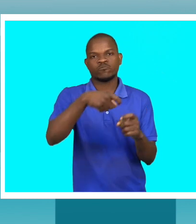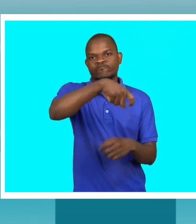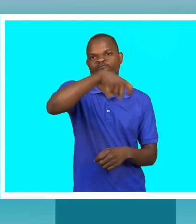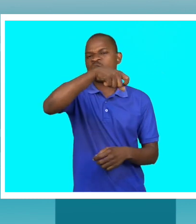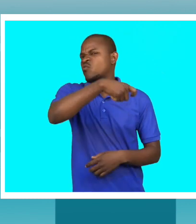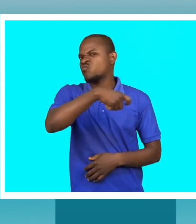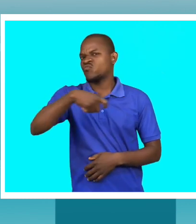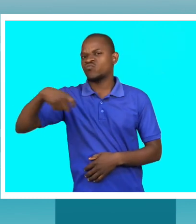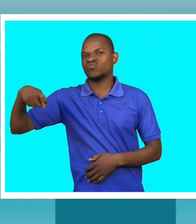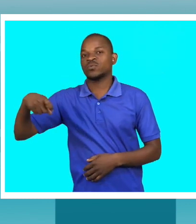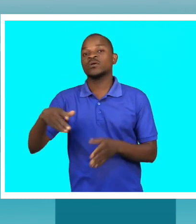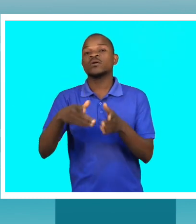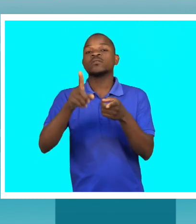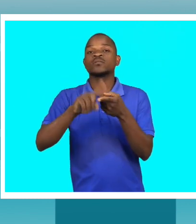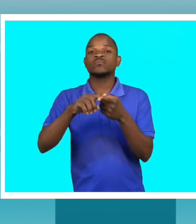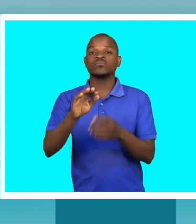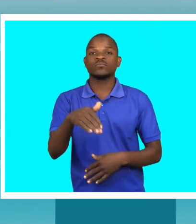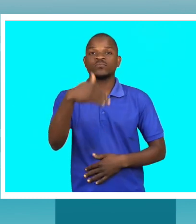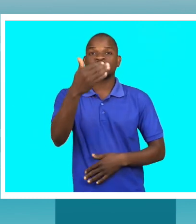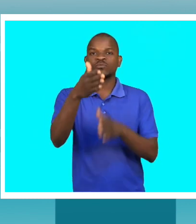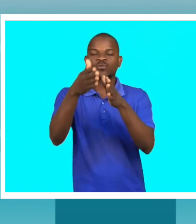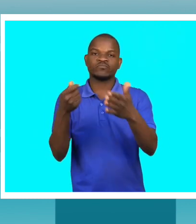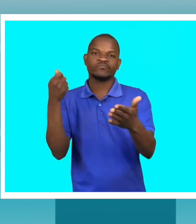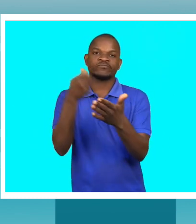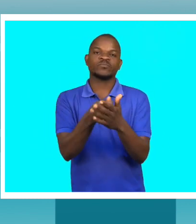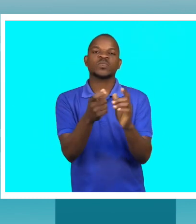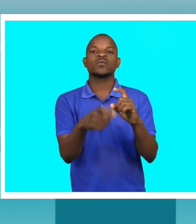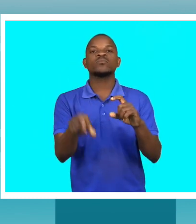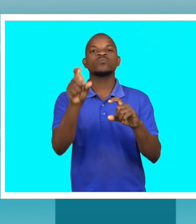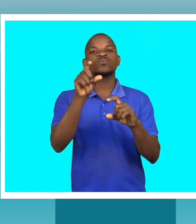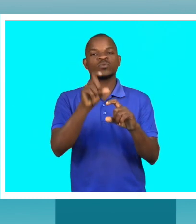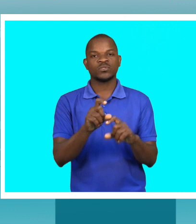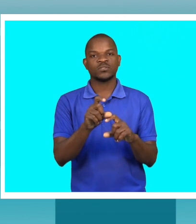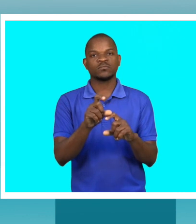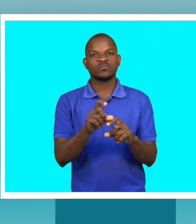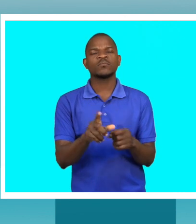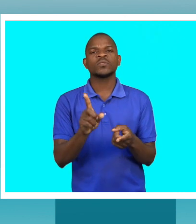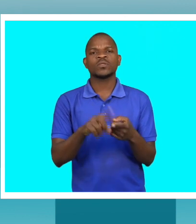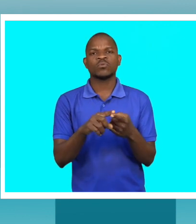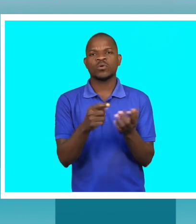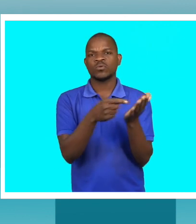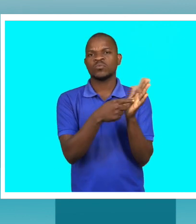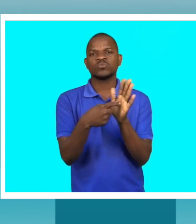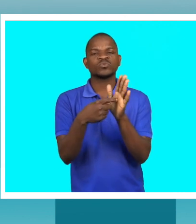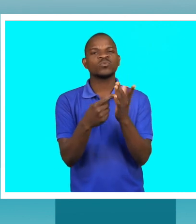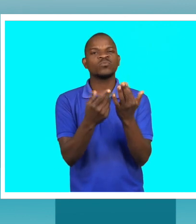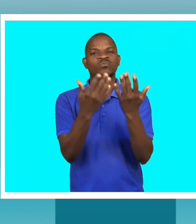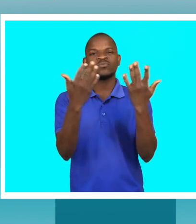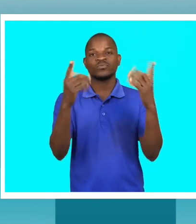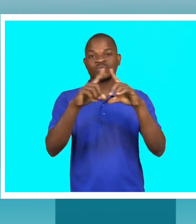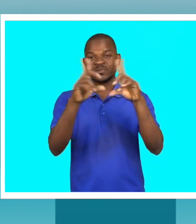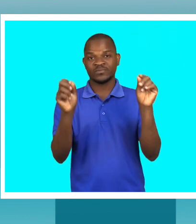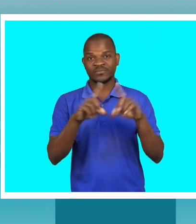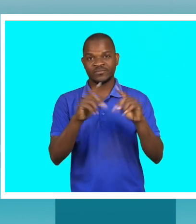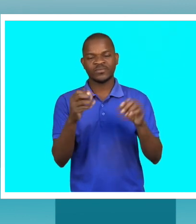automaticamente e as pessoas depois têm que pagar a devida multa e pagar o devido reboque mostrou muita coisa que já fez nesta cidade